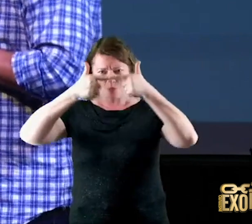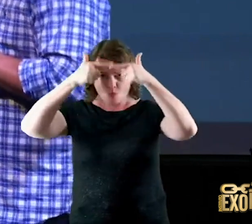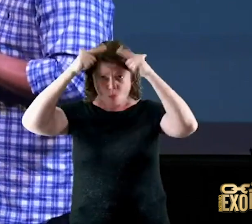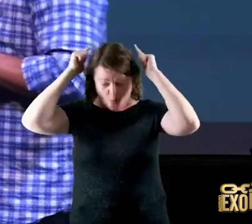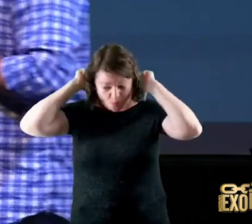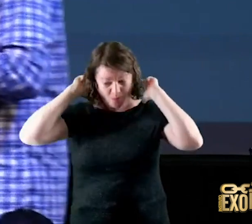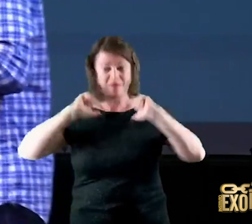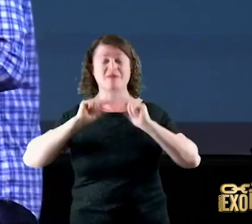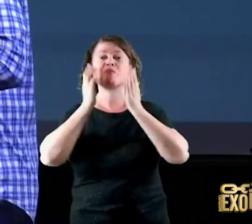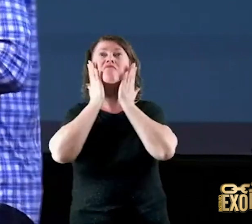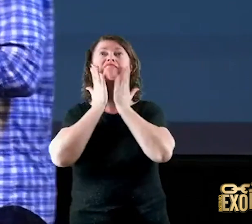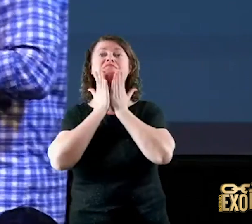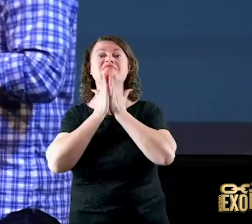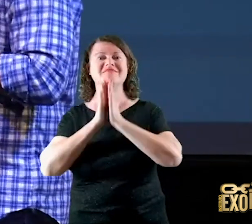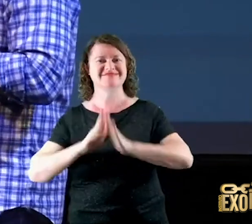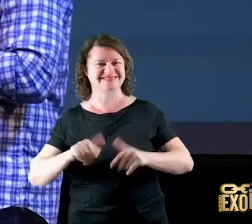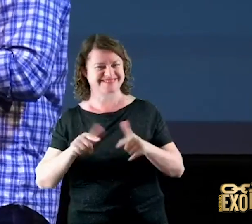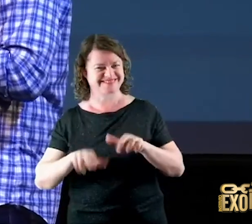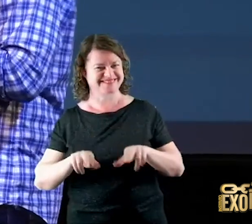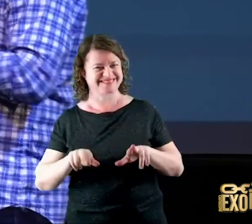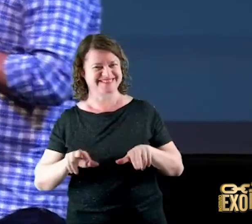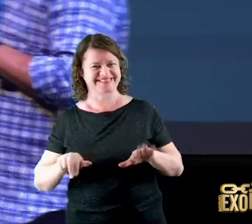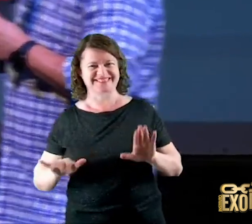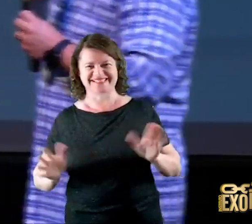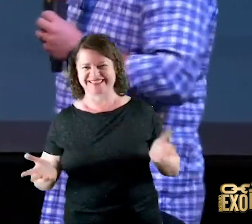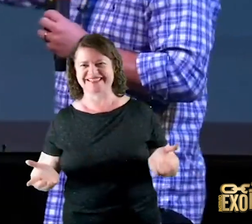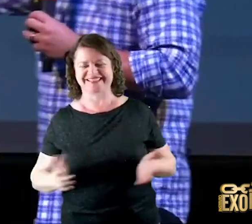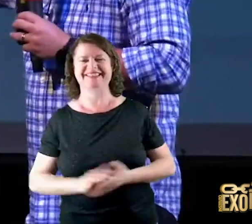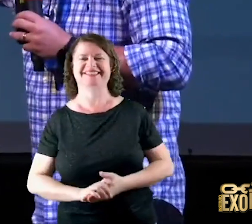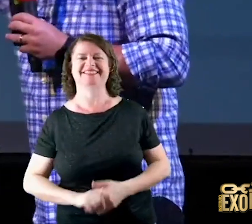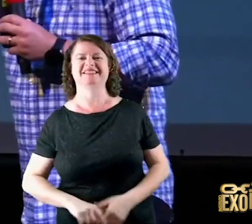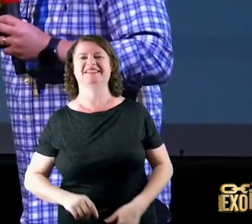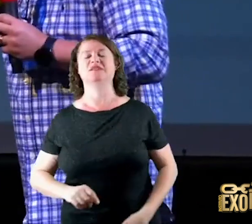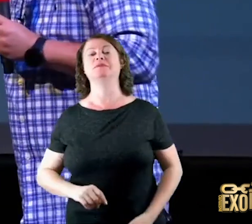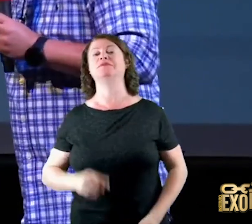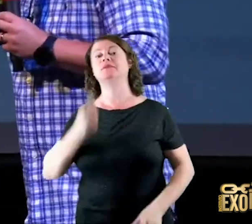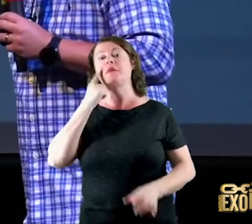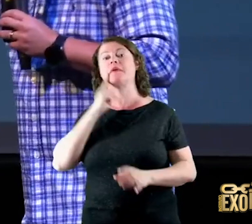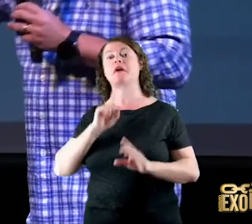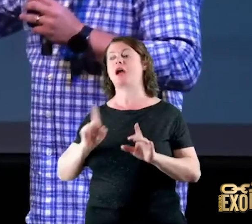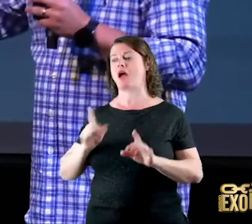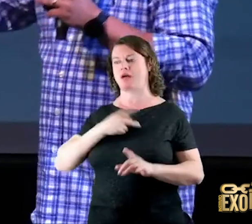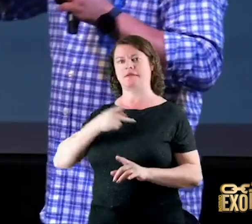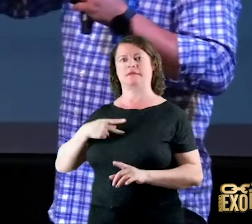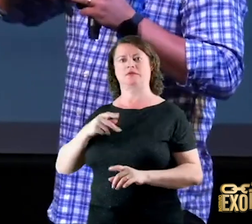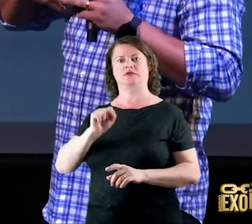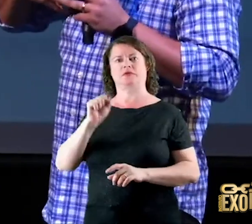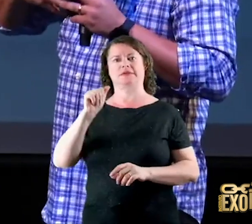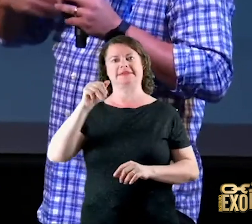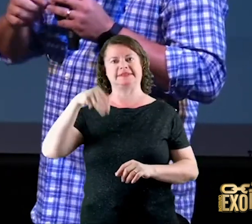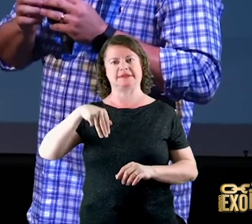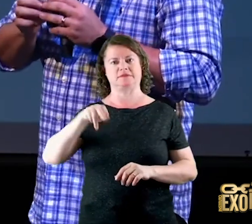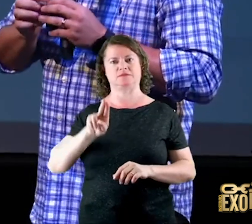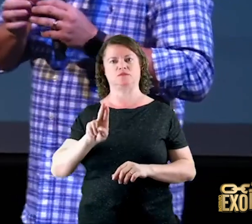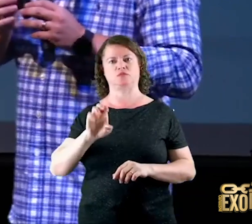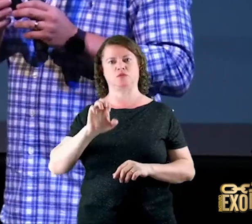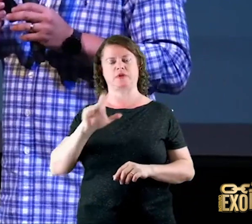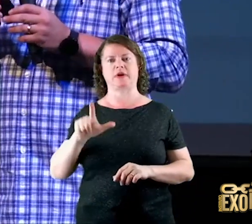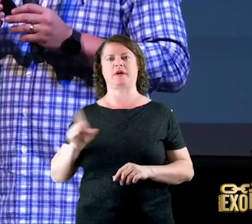vem cá e o pastor Samuel aqui é Deus olha para mim ele é Deus pai e eu sou Deus filho